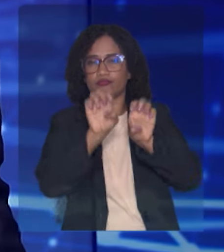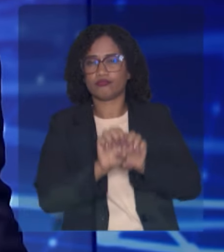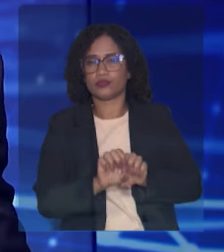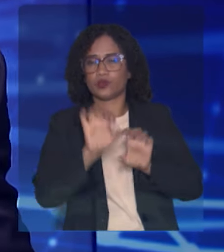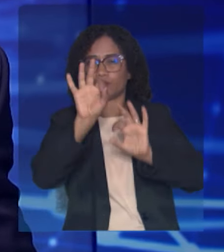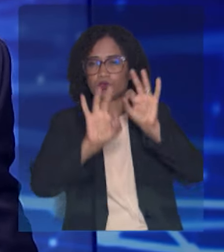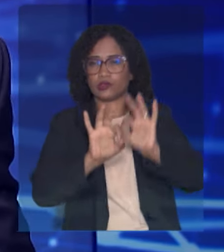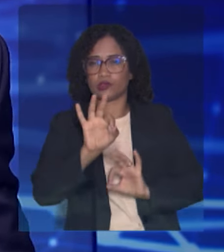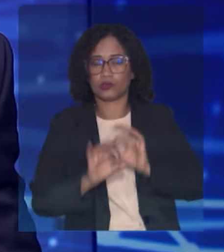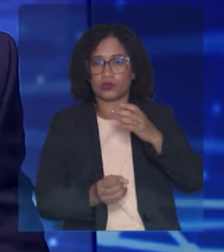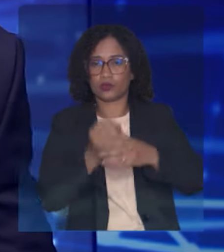vamos trabalhar muito para mudar esta realidade. Minha Vida